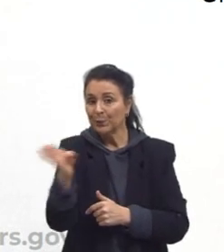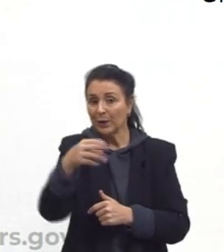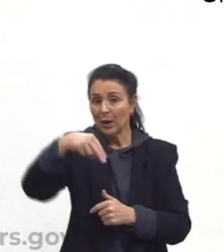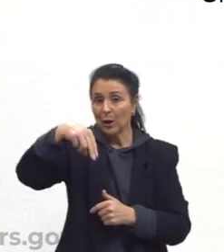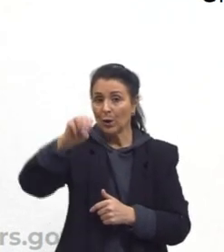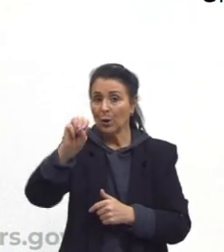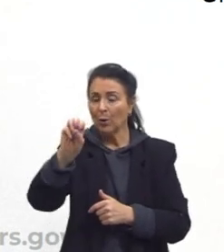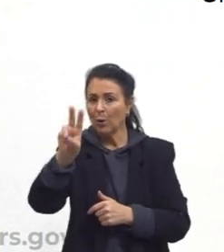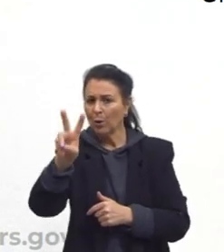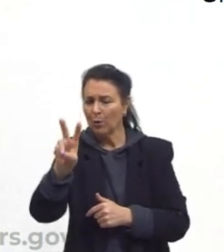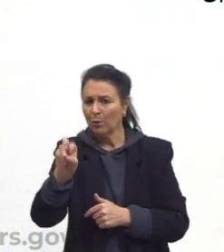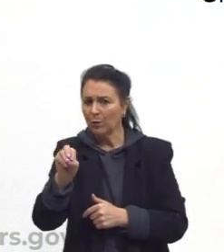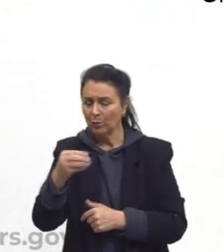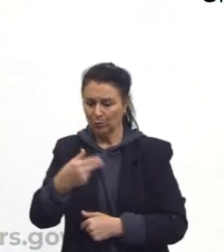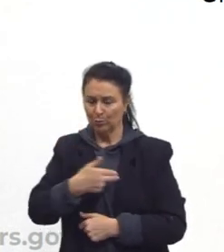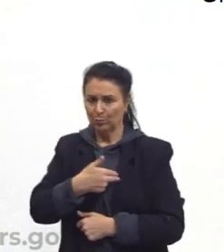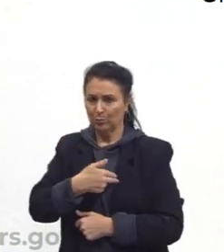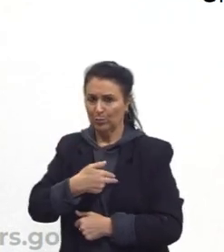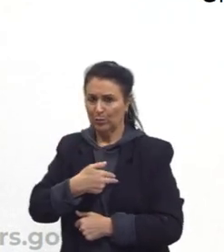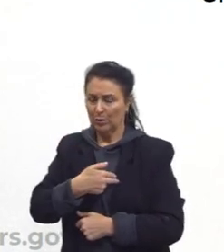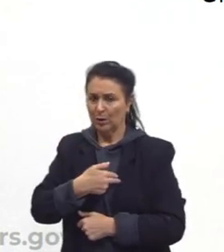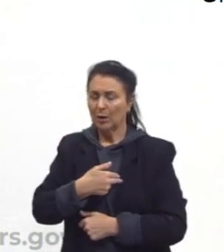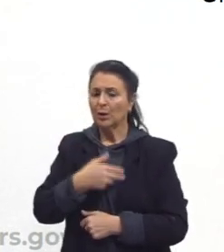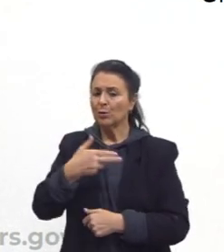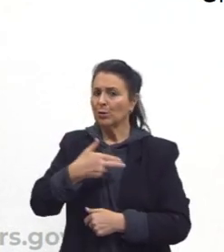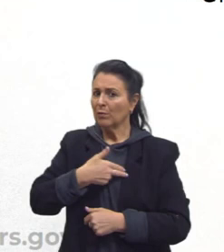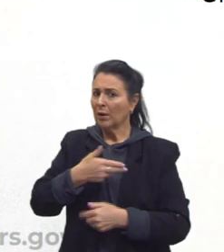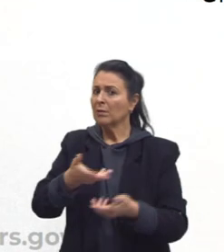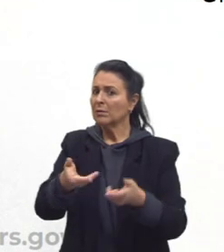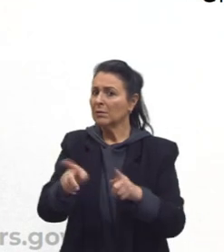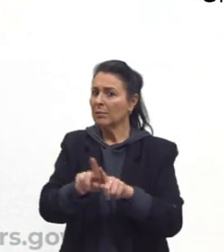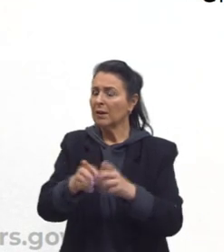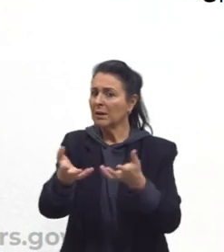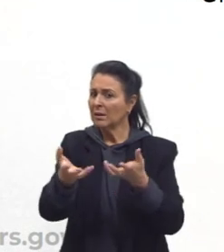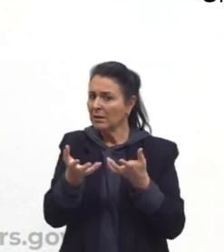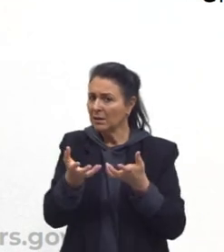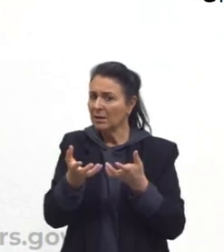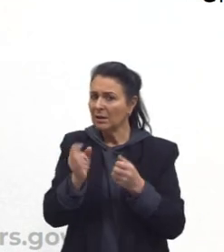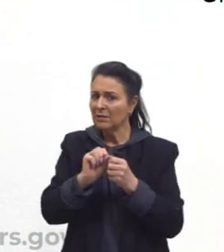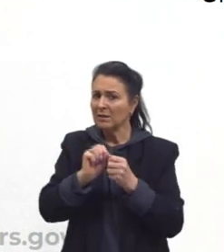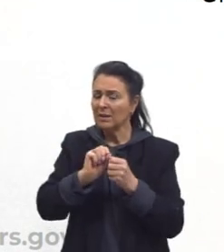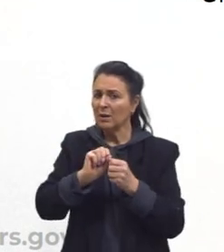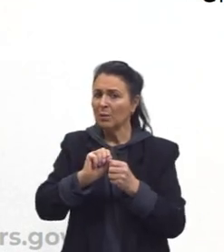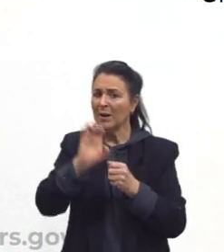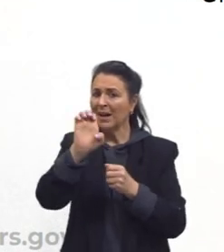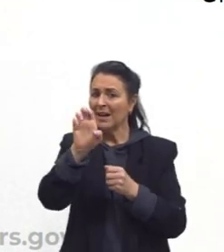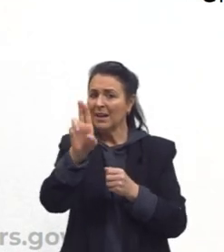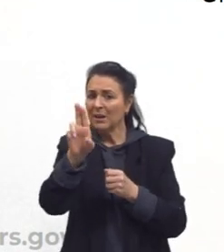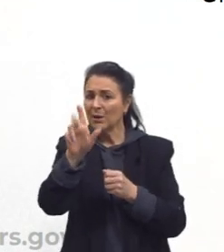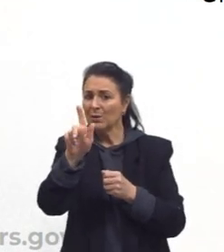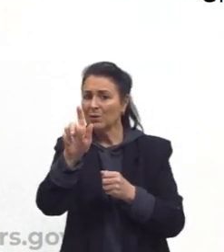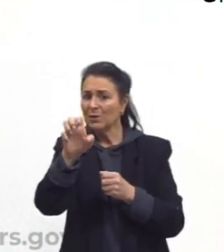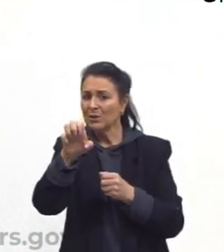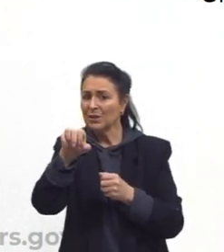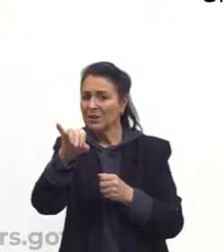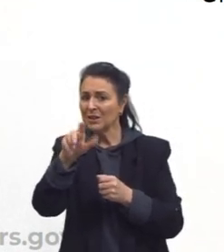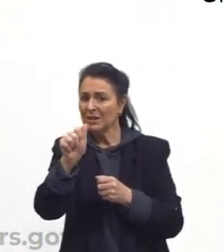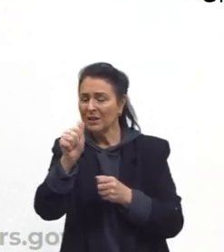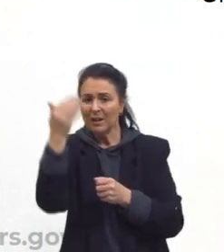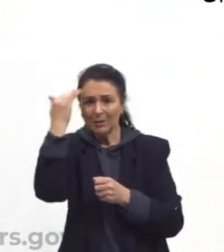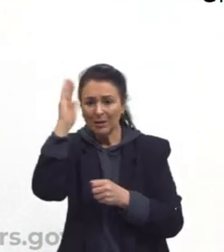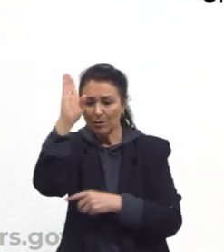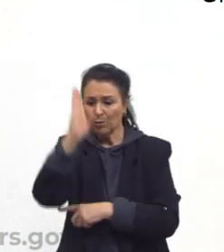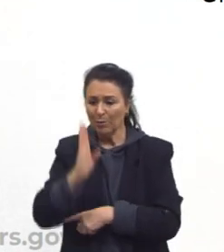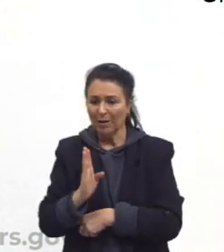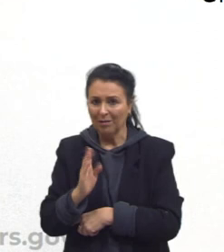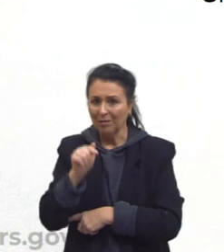aparecer aqui centelhas de que Getúlio Vargas também queria fazer uma eugenia do Brasil. Ele não entende que o Brasil possa ser